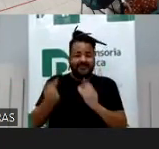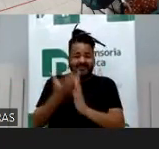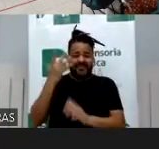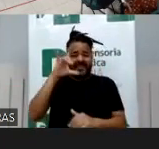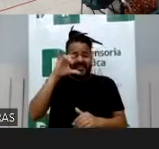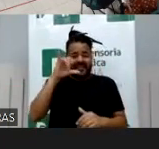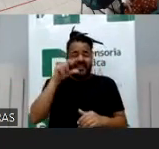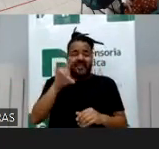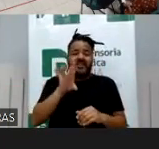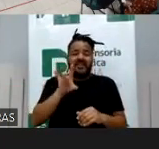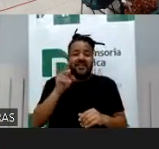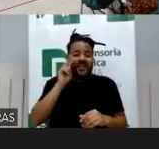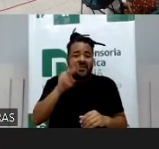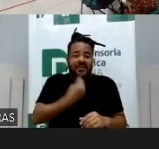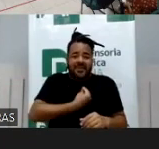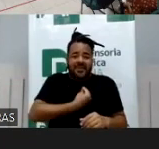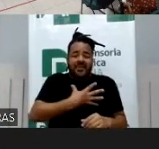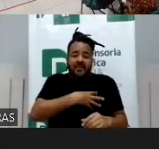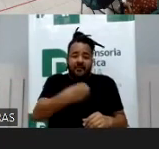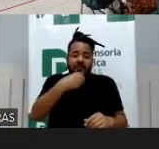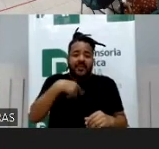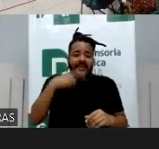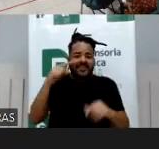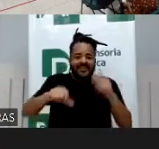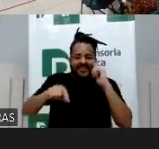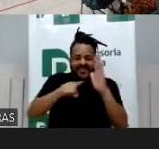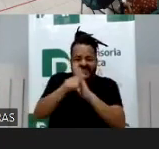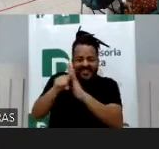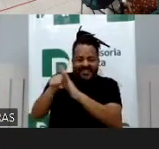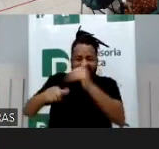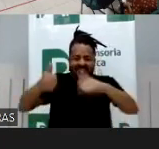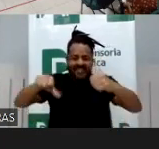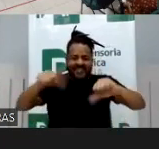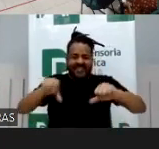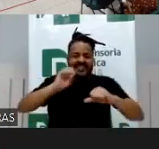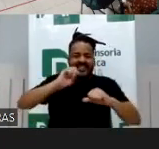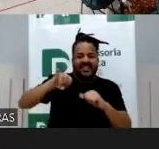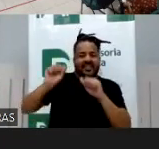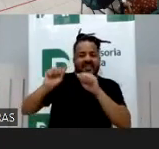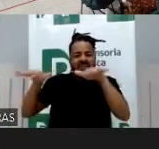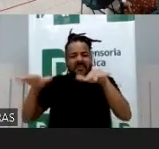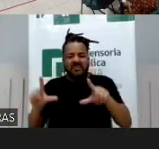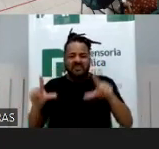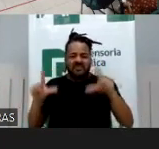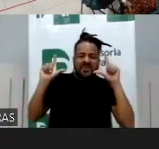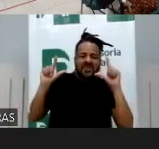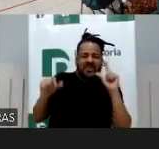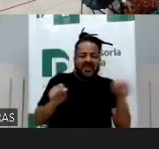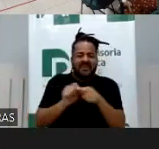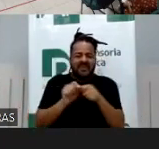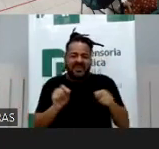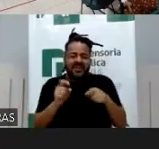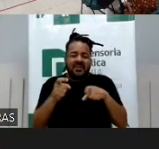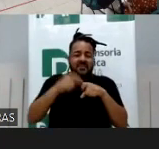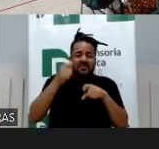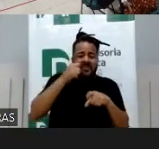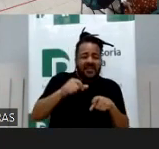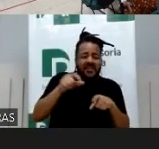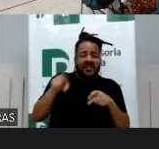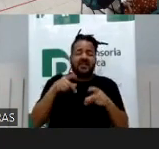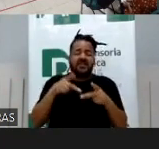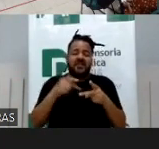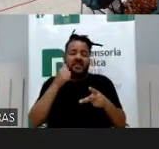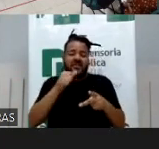só pra ele olhar a vida dos filhos e fiscalizar. E ver se os filhos estão se expondo e ver o que é os filhos estão fazendo, o filho médico, a filha advogada, enfim.